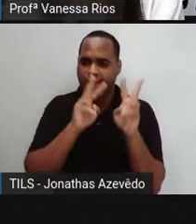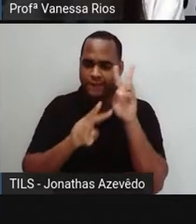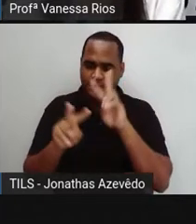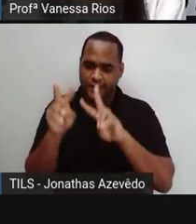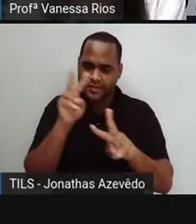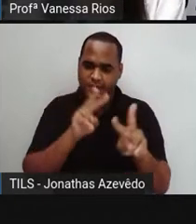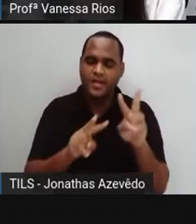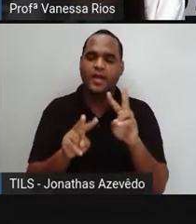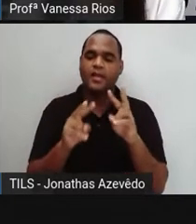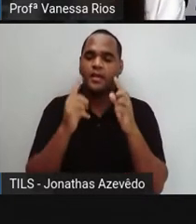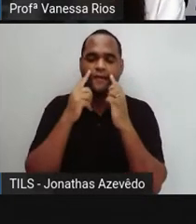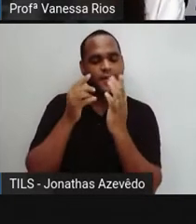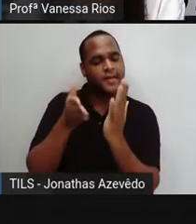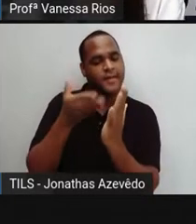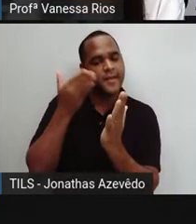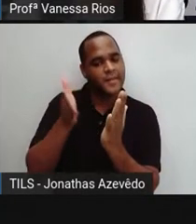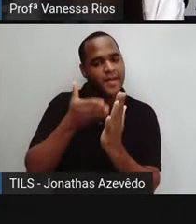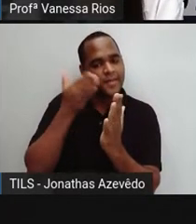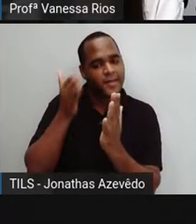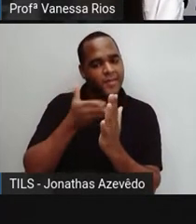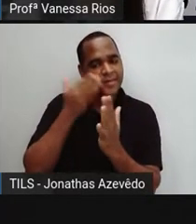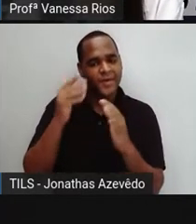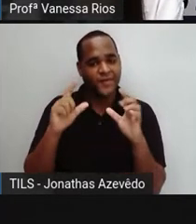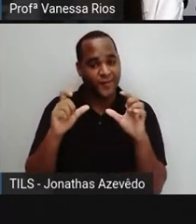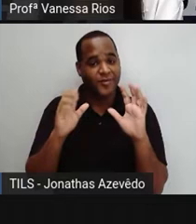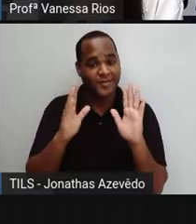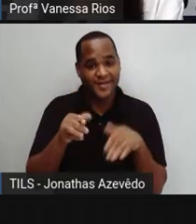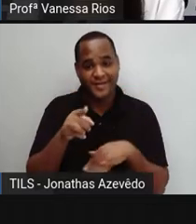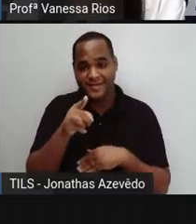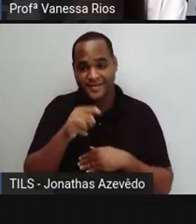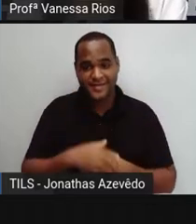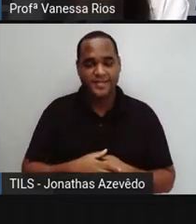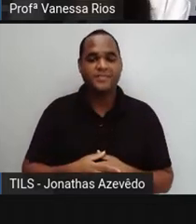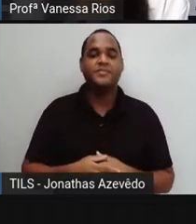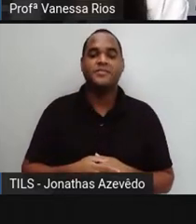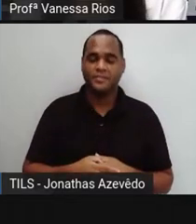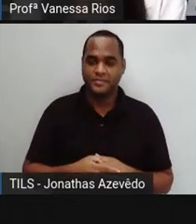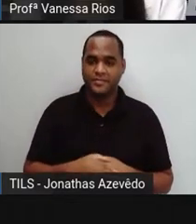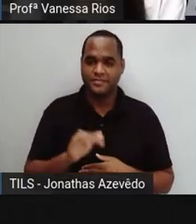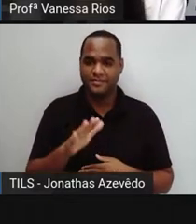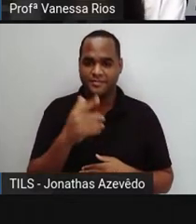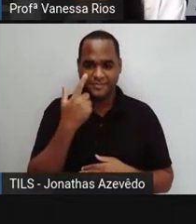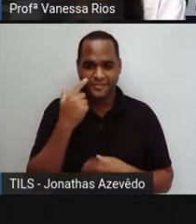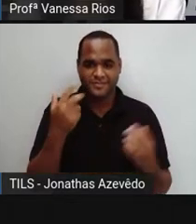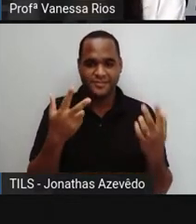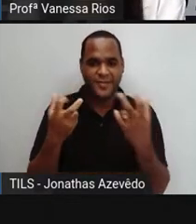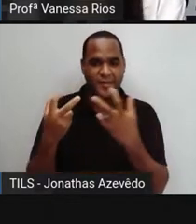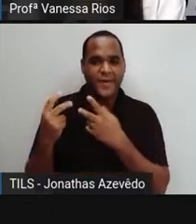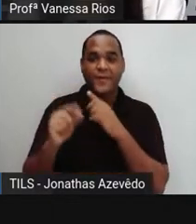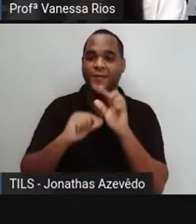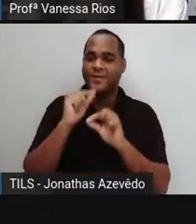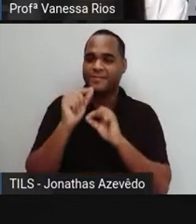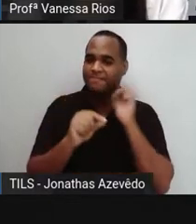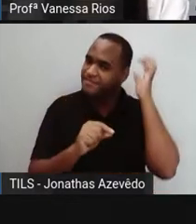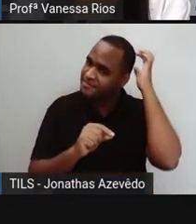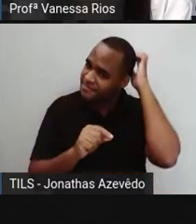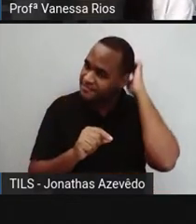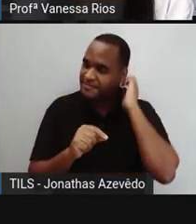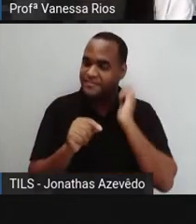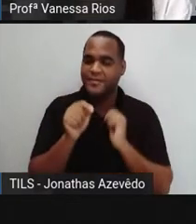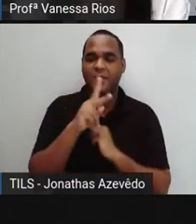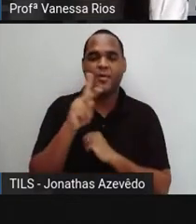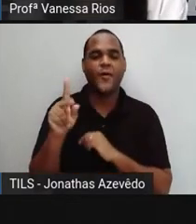folhearam aí algum álbum de fotografia? O que a gente percebe? O que é que, pelo menos, a PRO